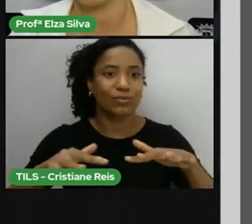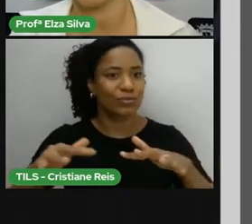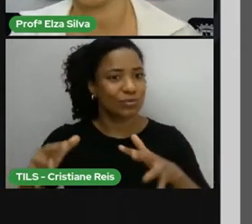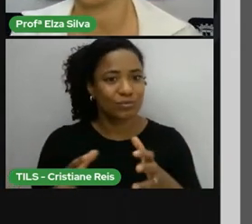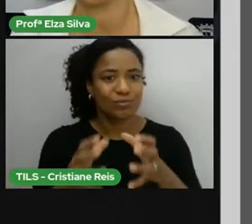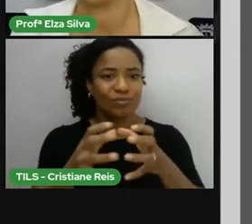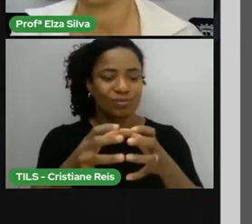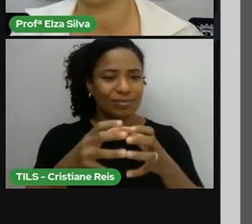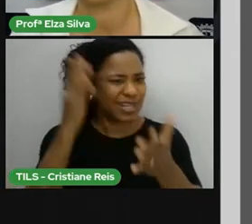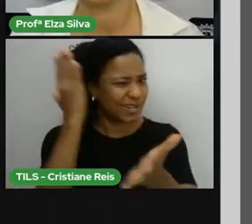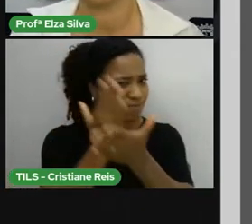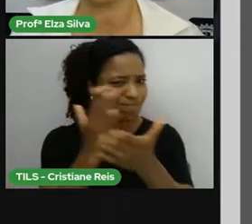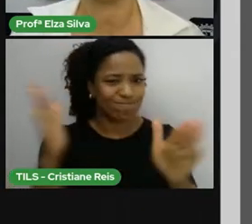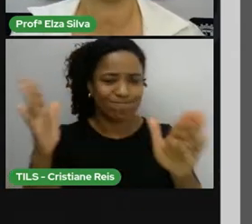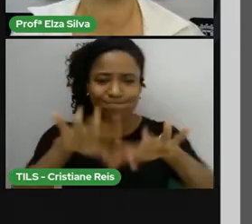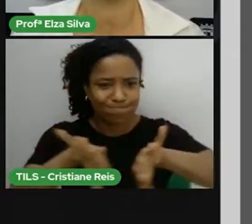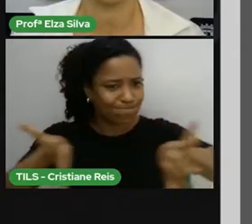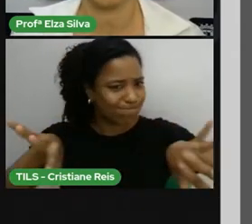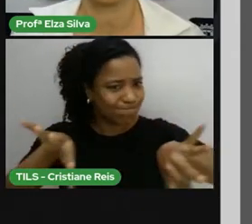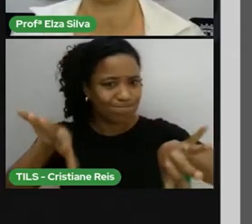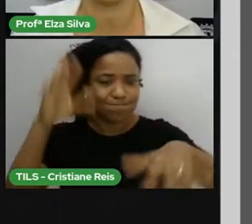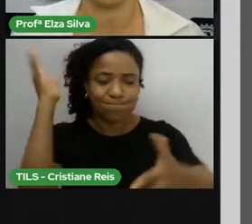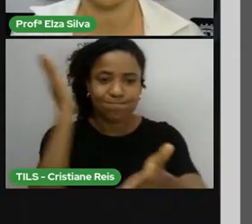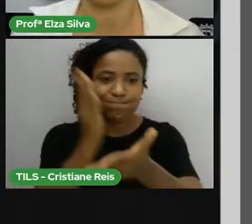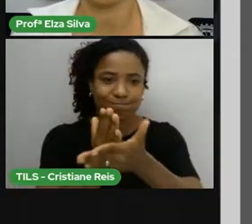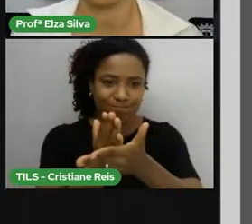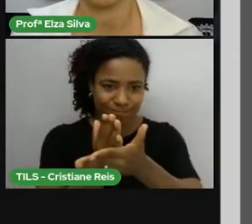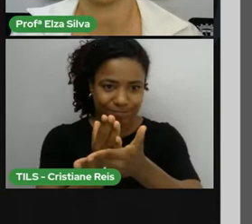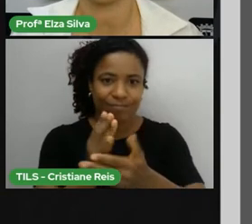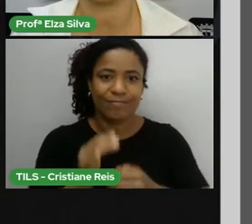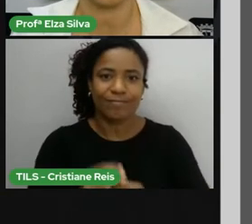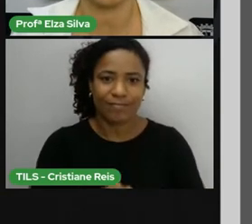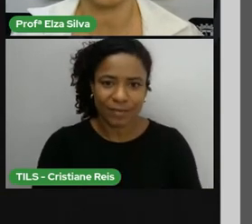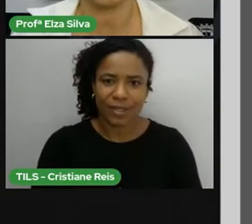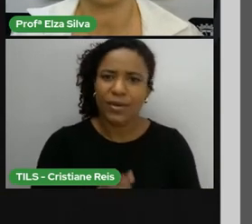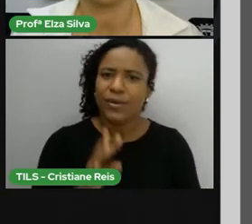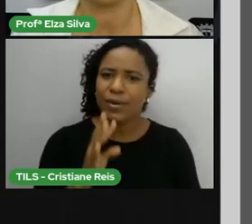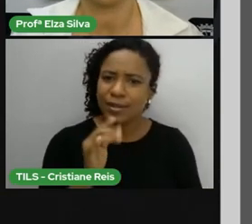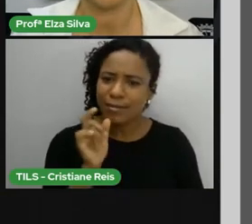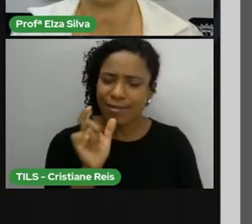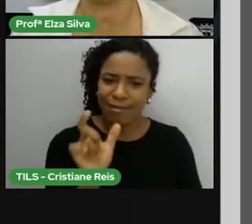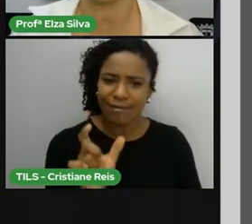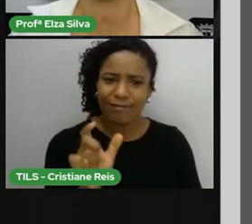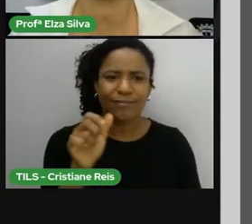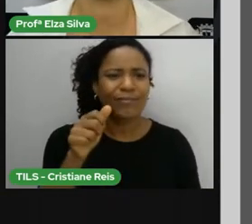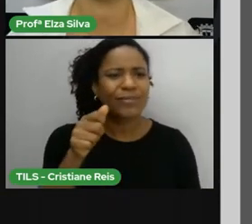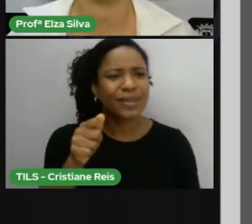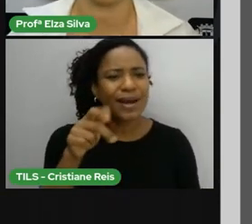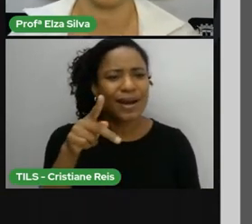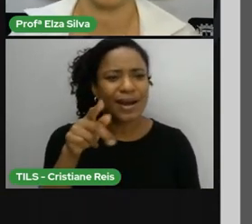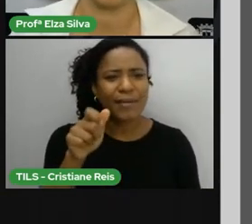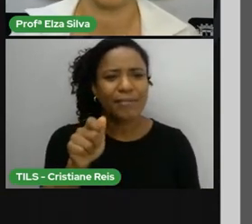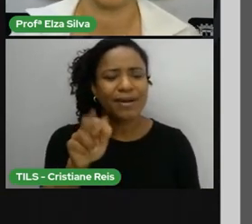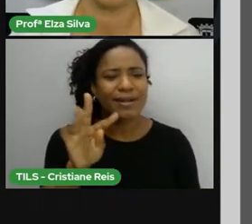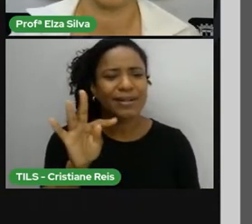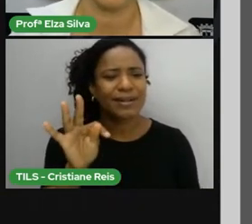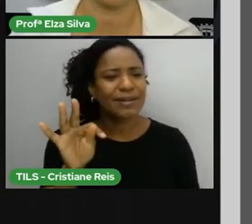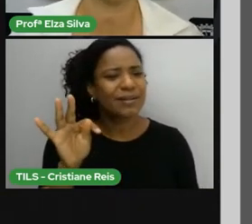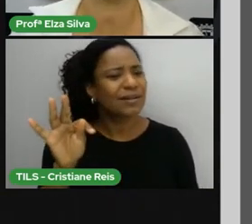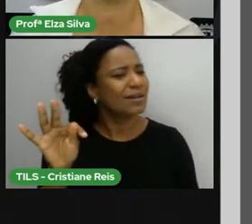sobre isto? você já ouviu falar nesta palavra, apartheid, o que ela significa?